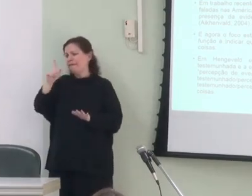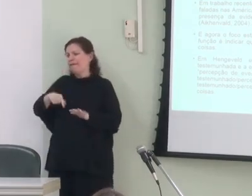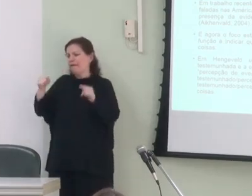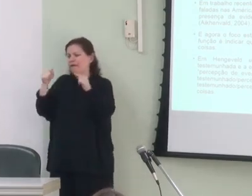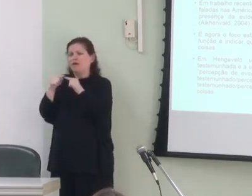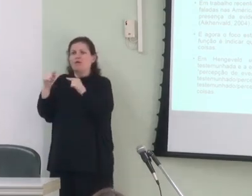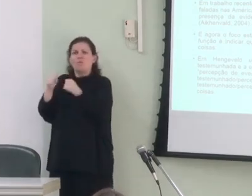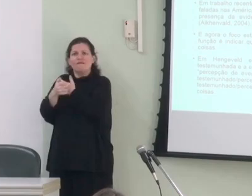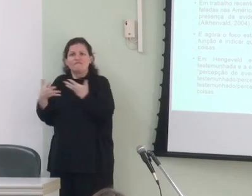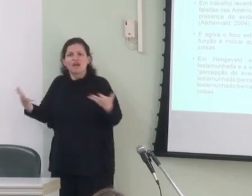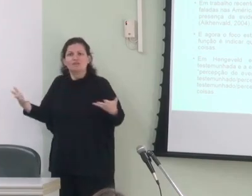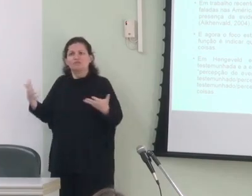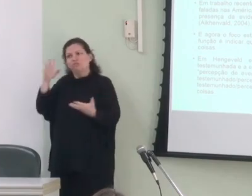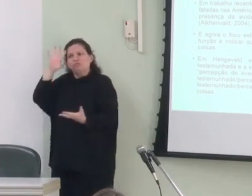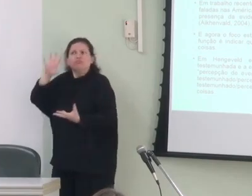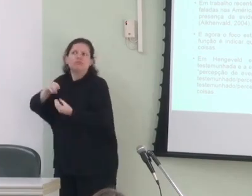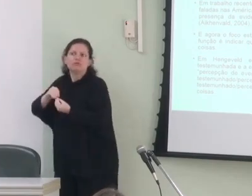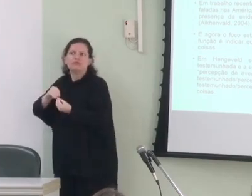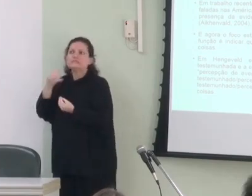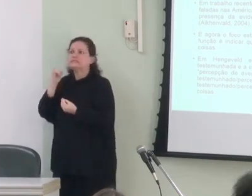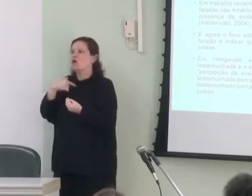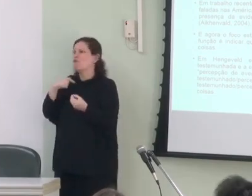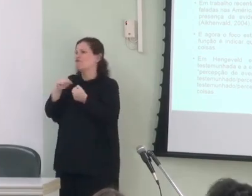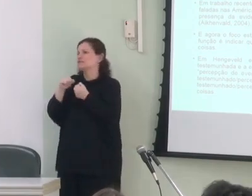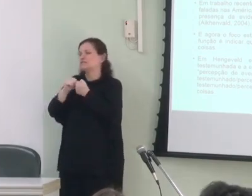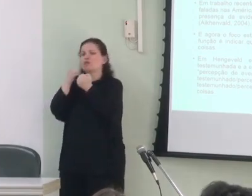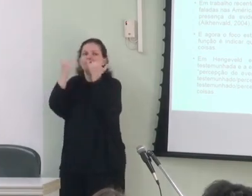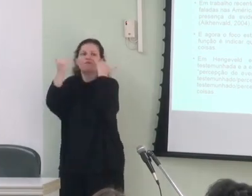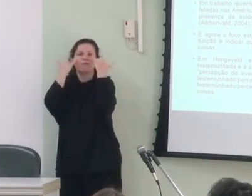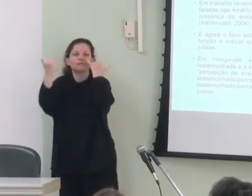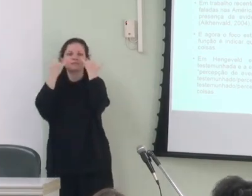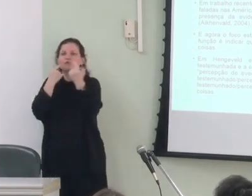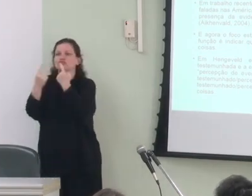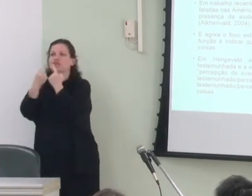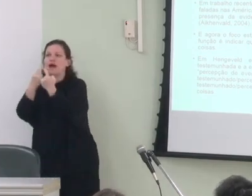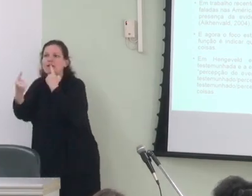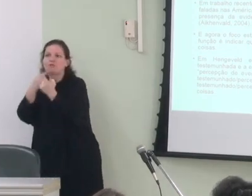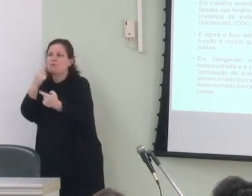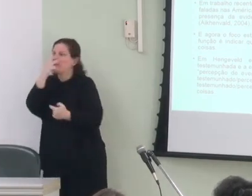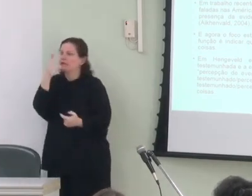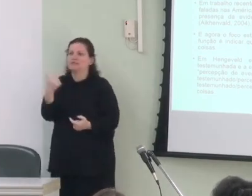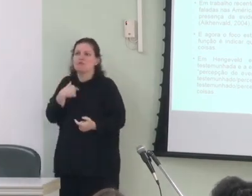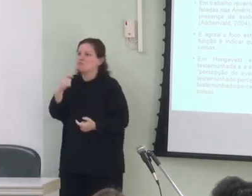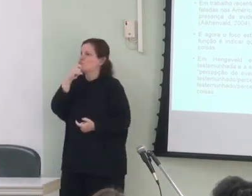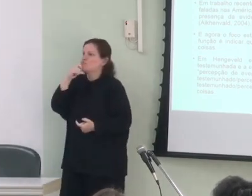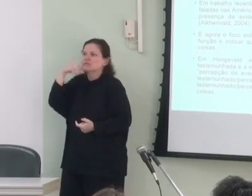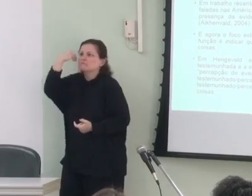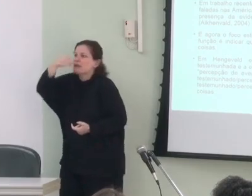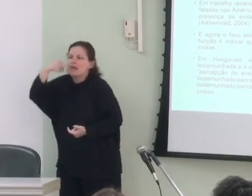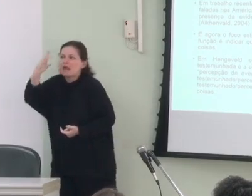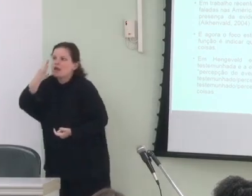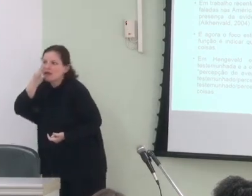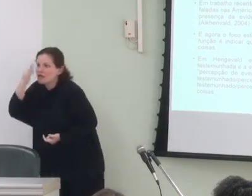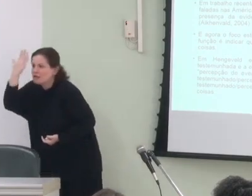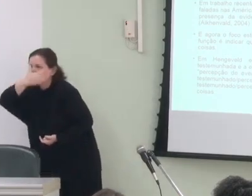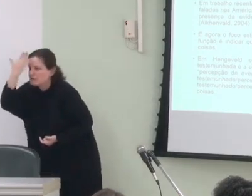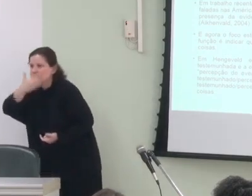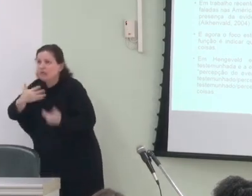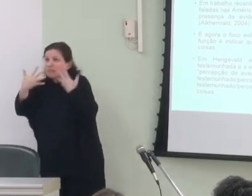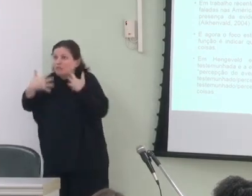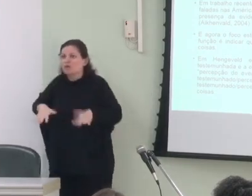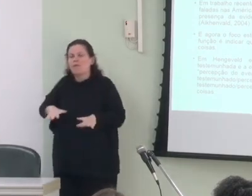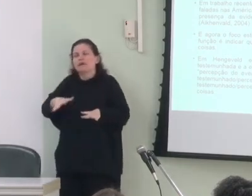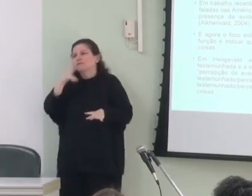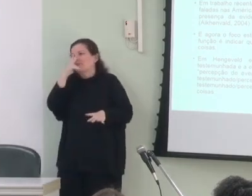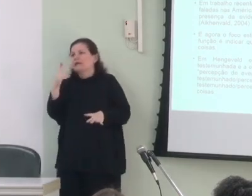relatado e inferido se eu estou fazendo a informação de algo que eu experienciei isso é naturalmente